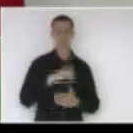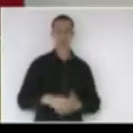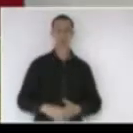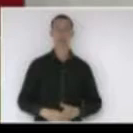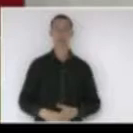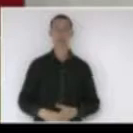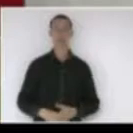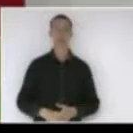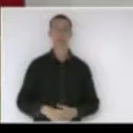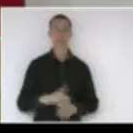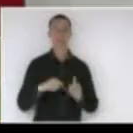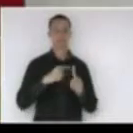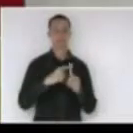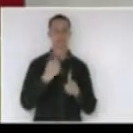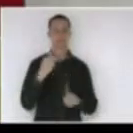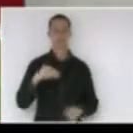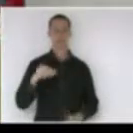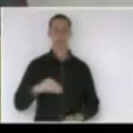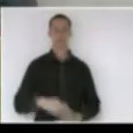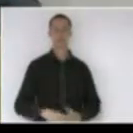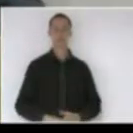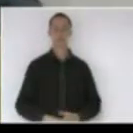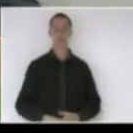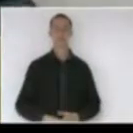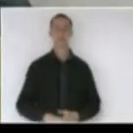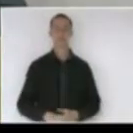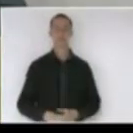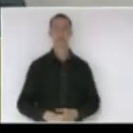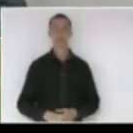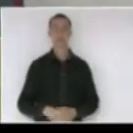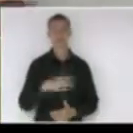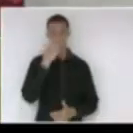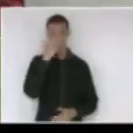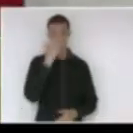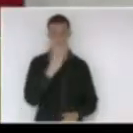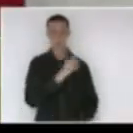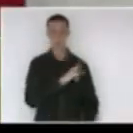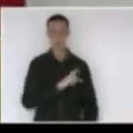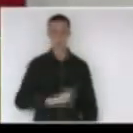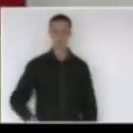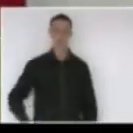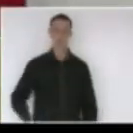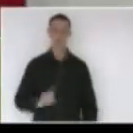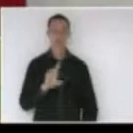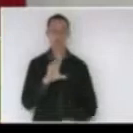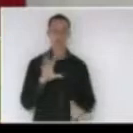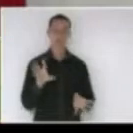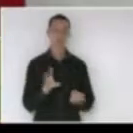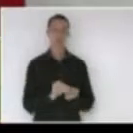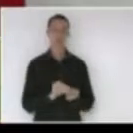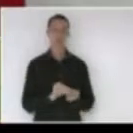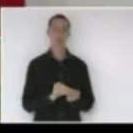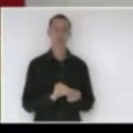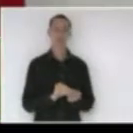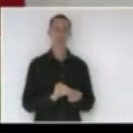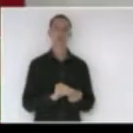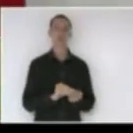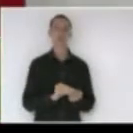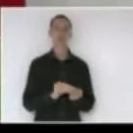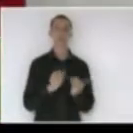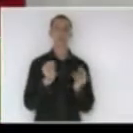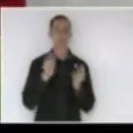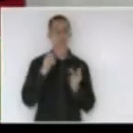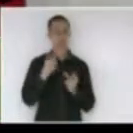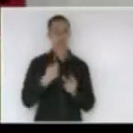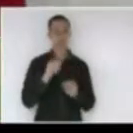mais um minuto deputado para vossa silência concluir obrigado senhor presidente apenas para concluir como aconteceu com a cadeia